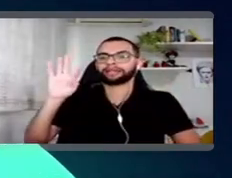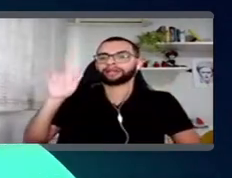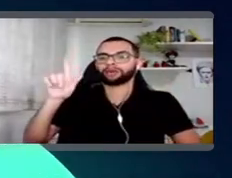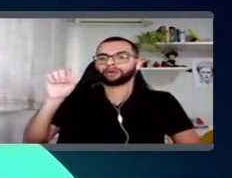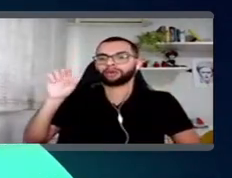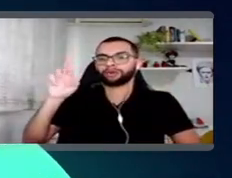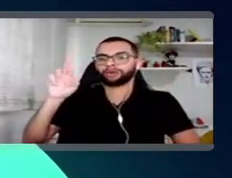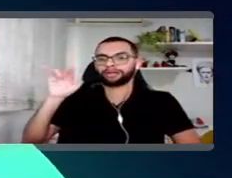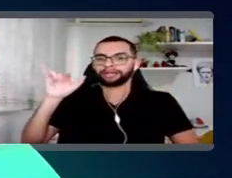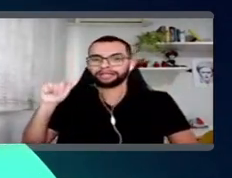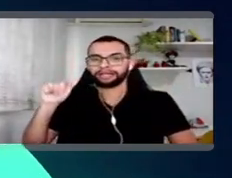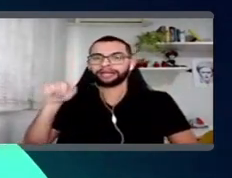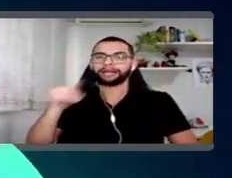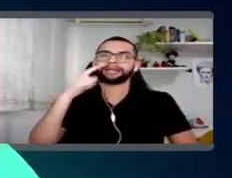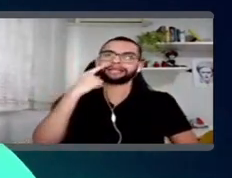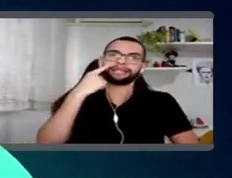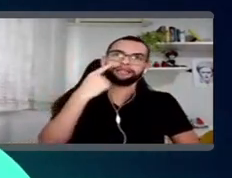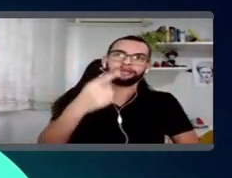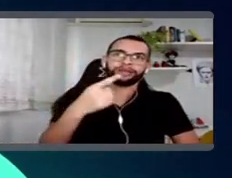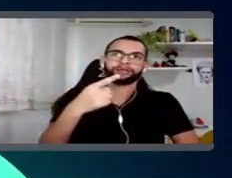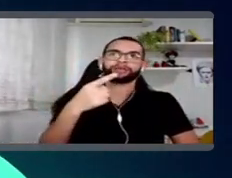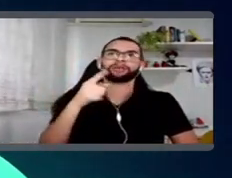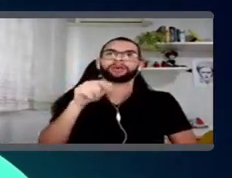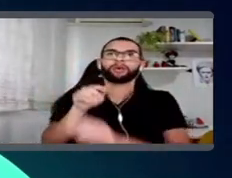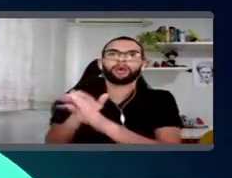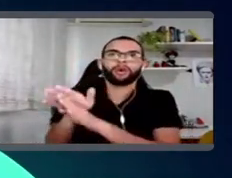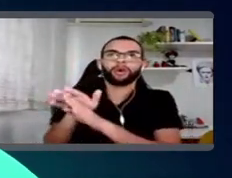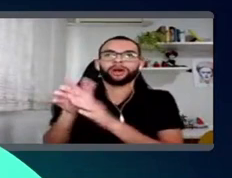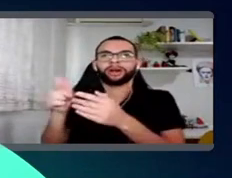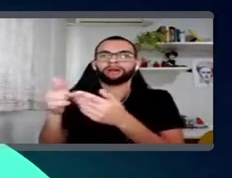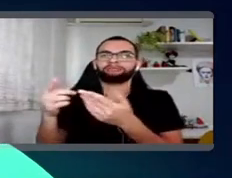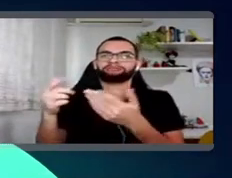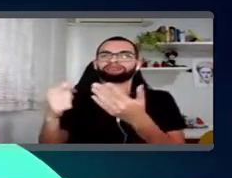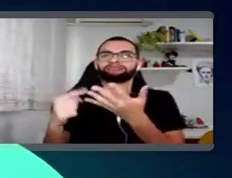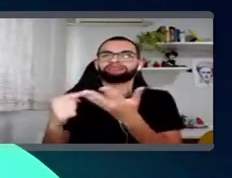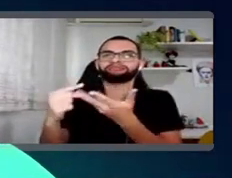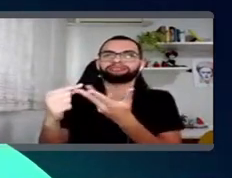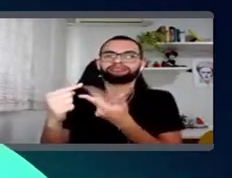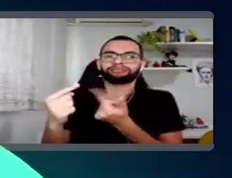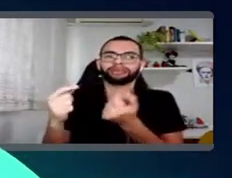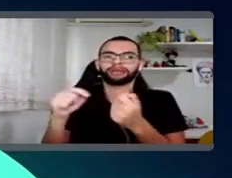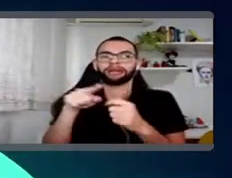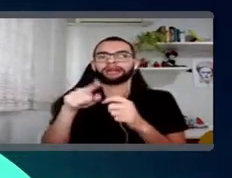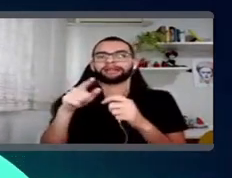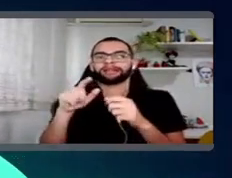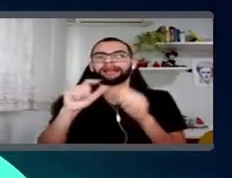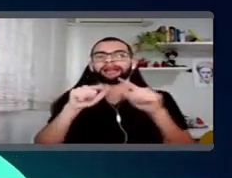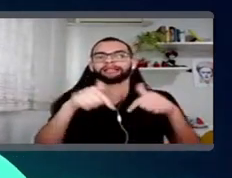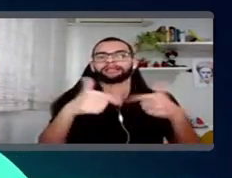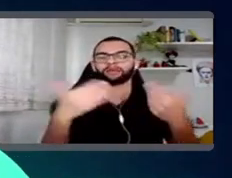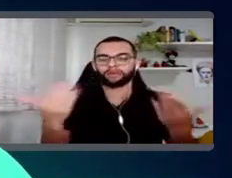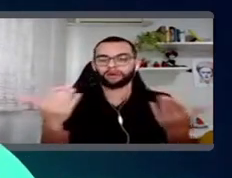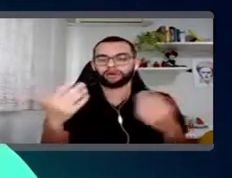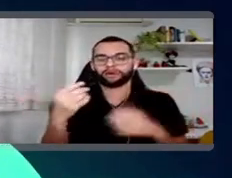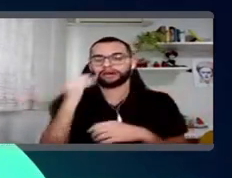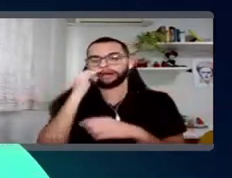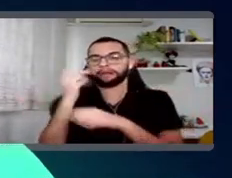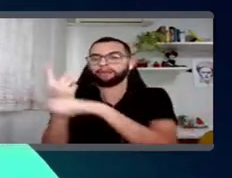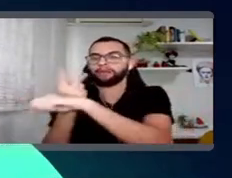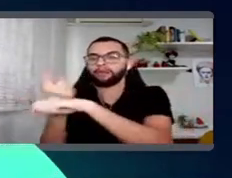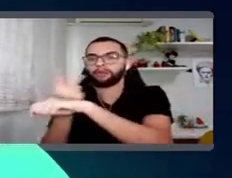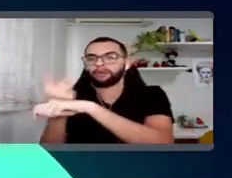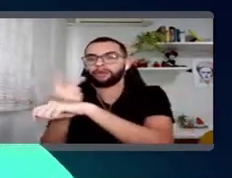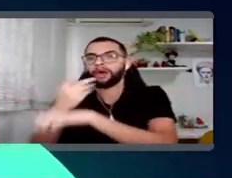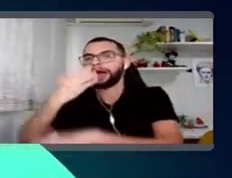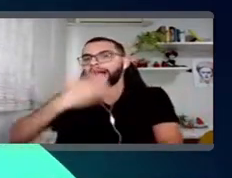está indo direto numa recomendação? É a gente entender todo esse comportamento, né? Então, poxa, beleza, ó. Ele buscou por iPhone,